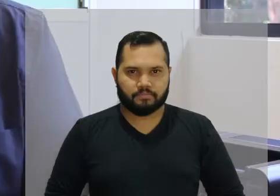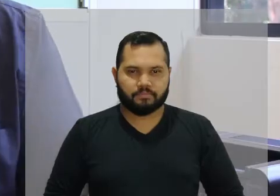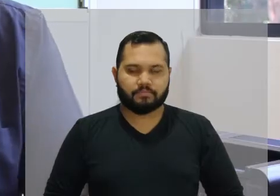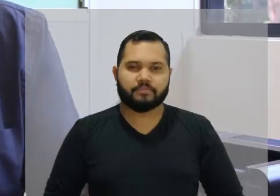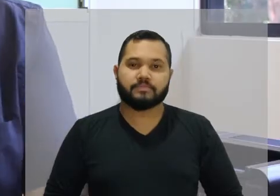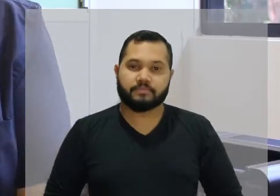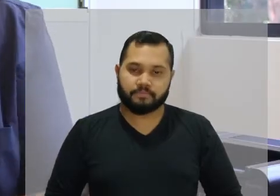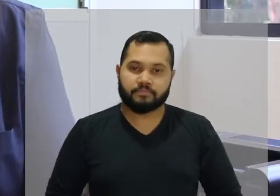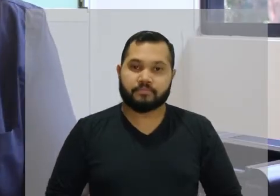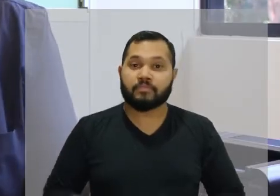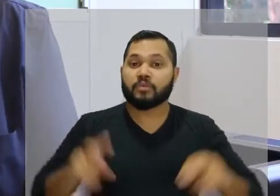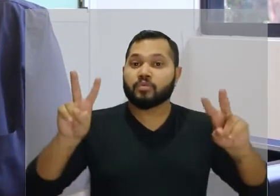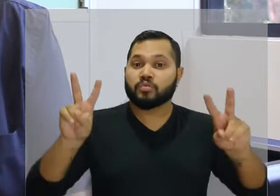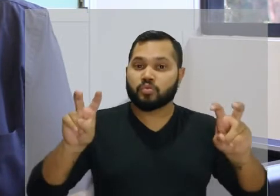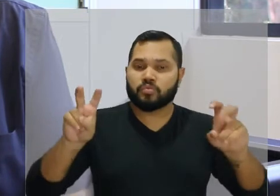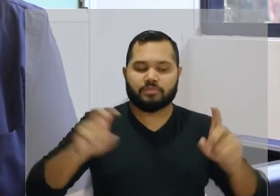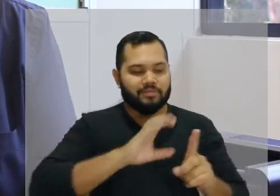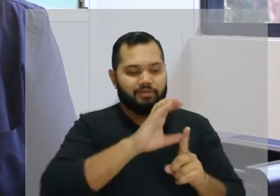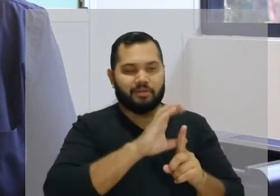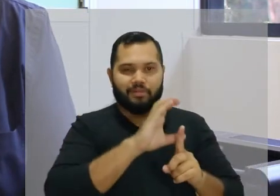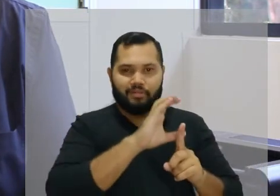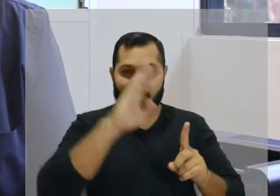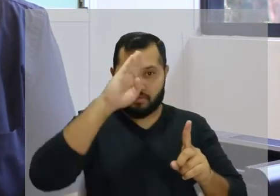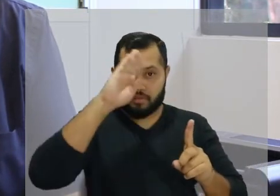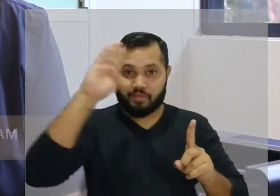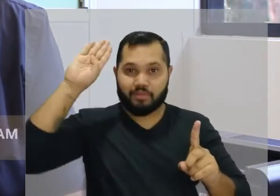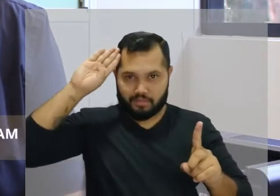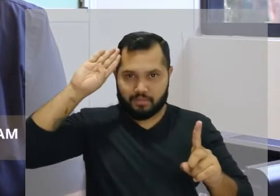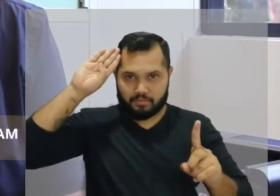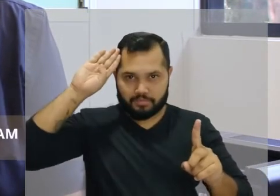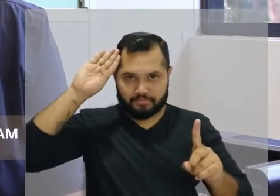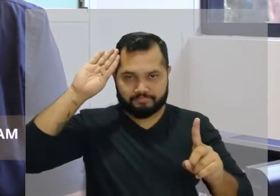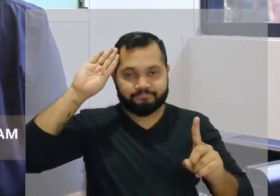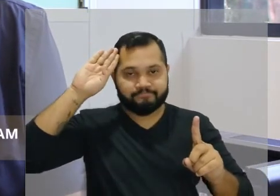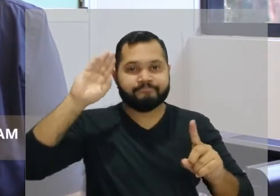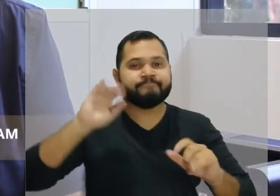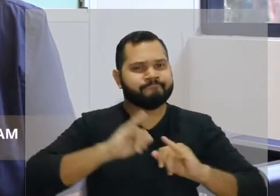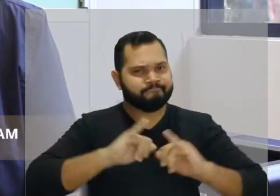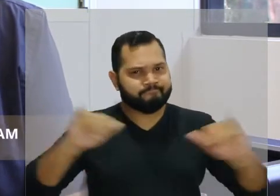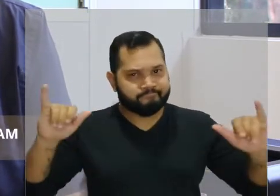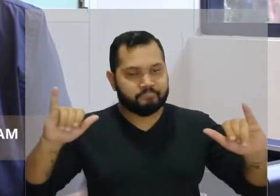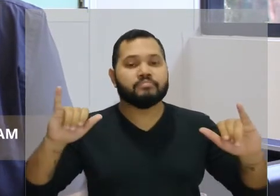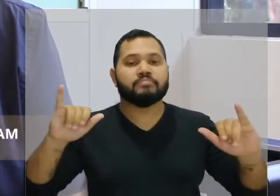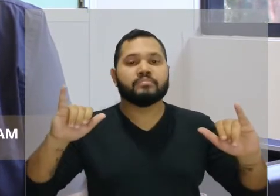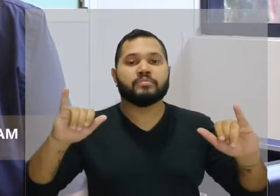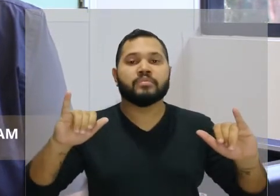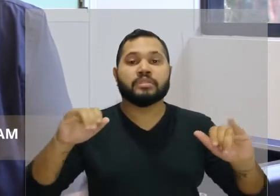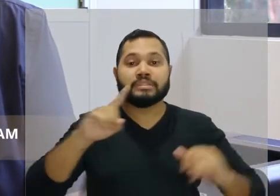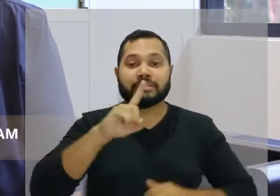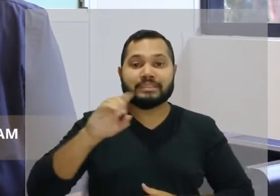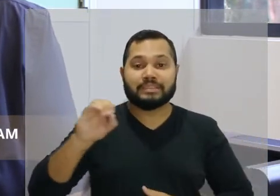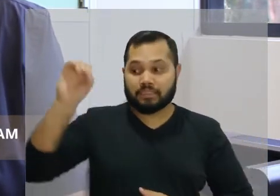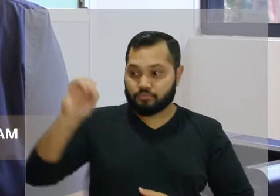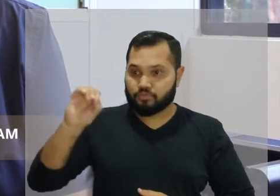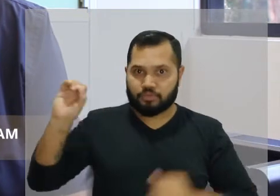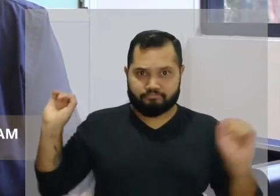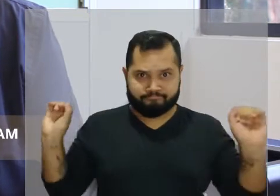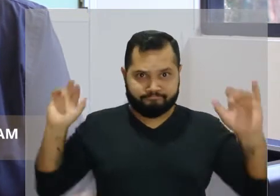Em relação ao calendário acadêmico, podemos dizer que para a presencialidade de 100%,